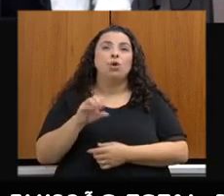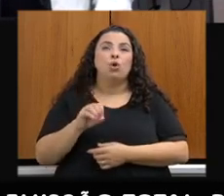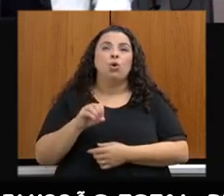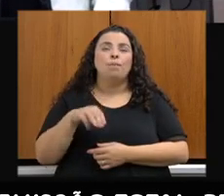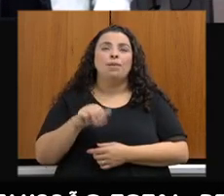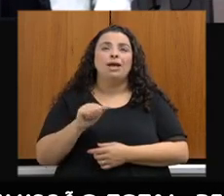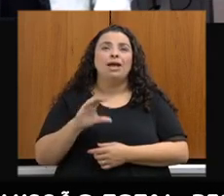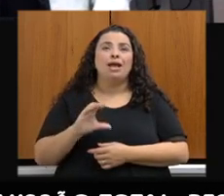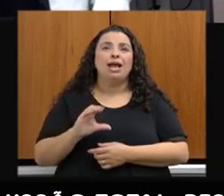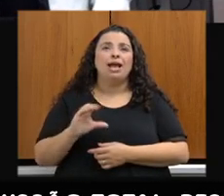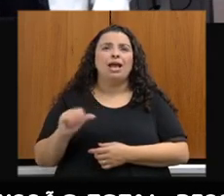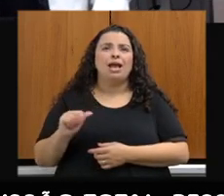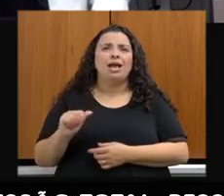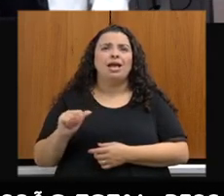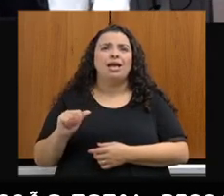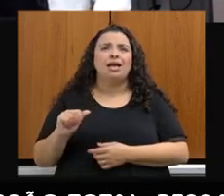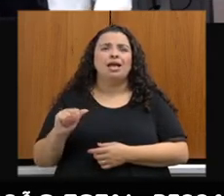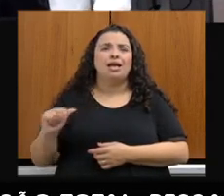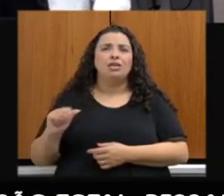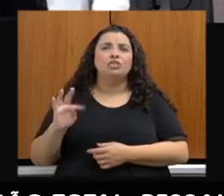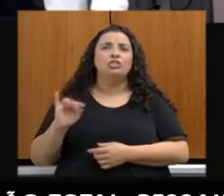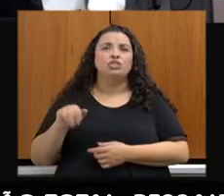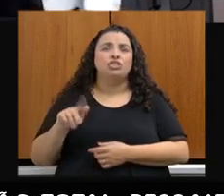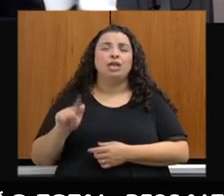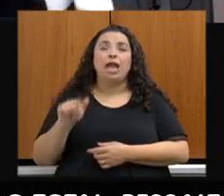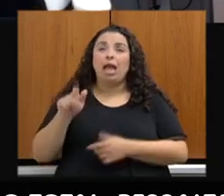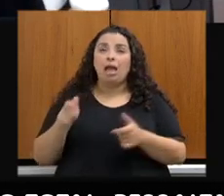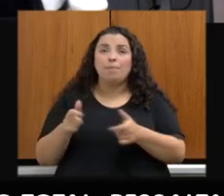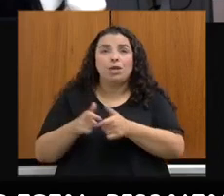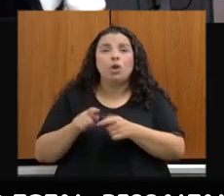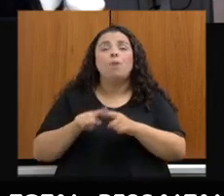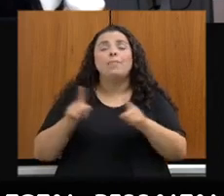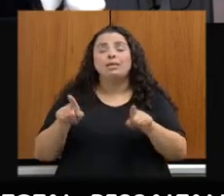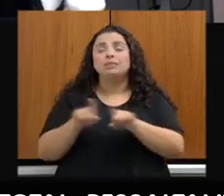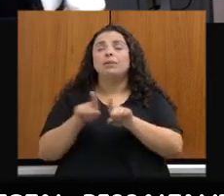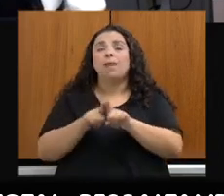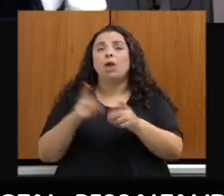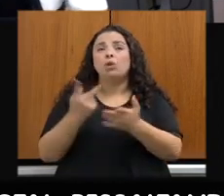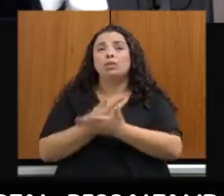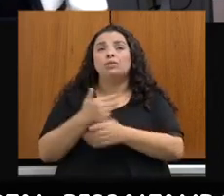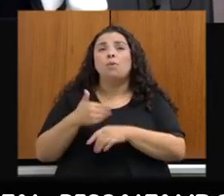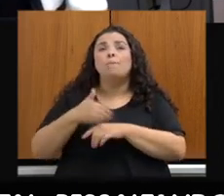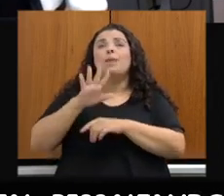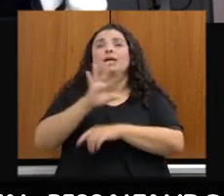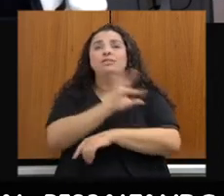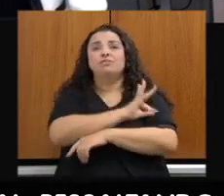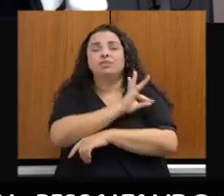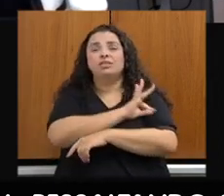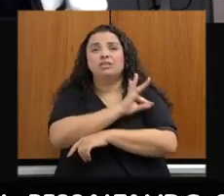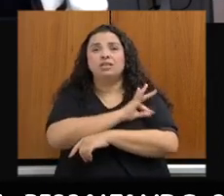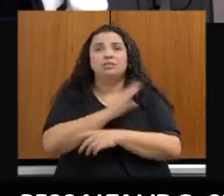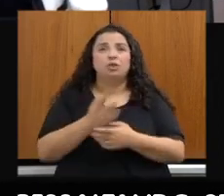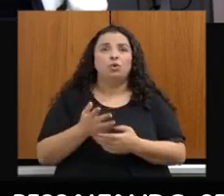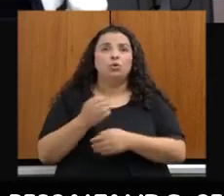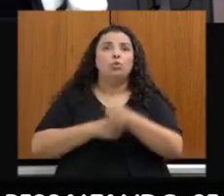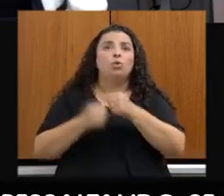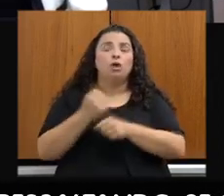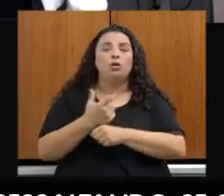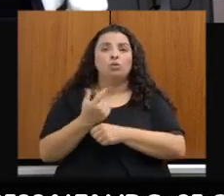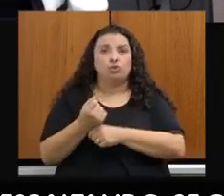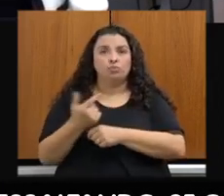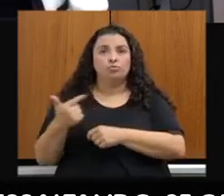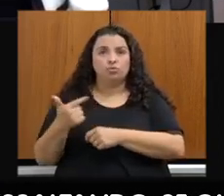também muito importante, com aumento de fiscalização, como a gente pode observar, em 2022 nós já estamos quase